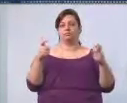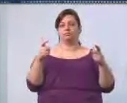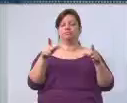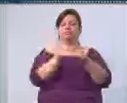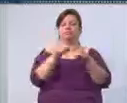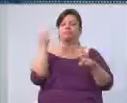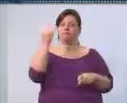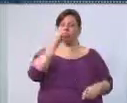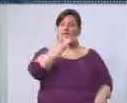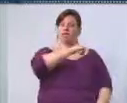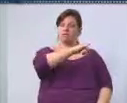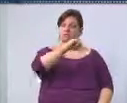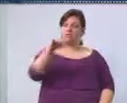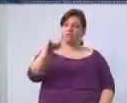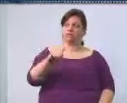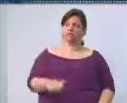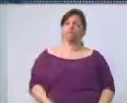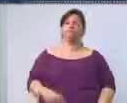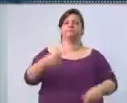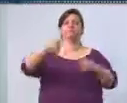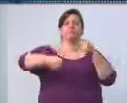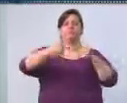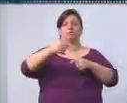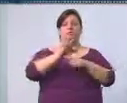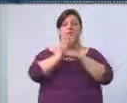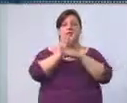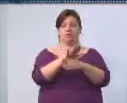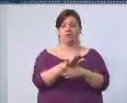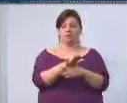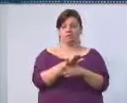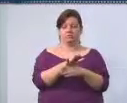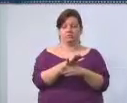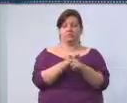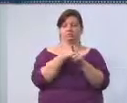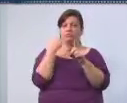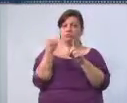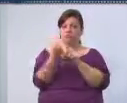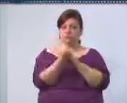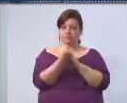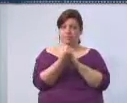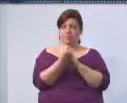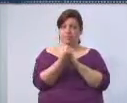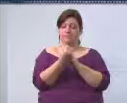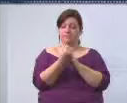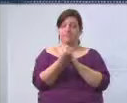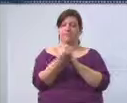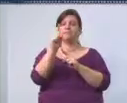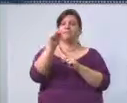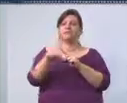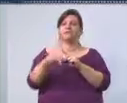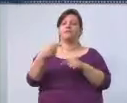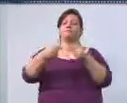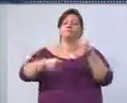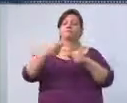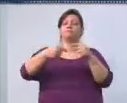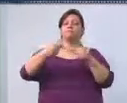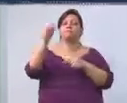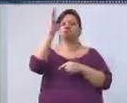importante dizer que a política de assistência social é uma política nacional.